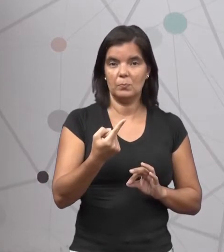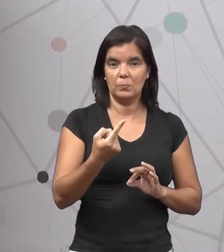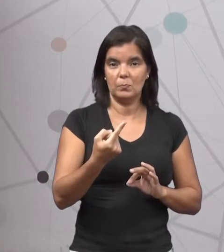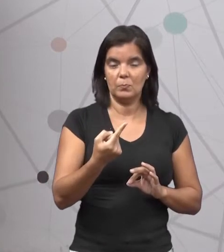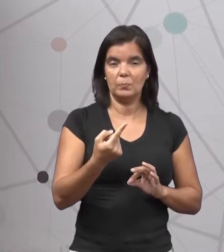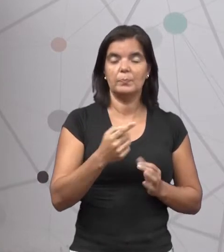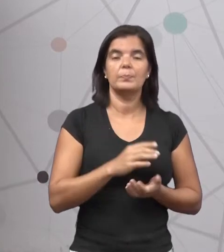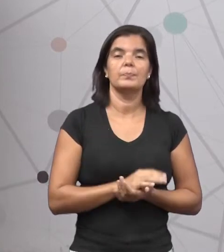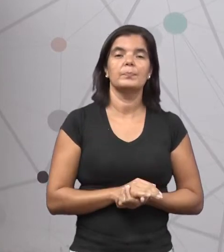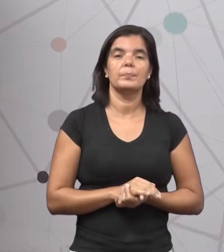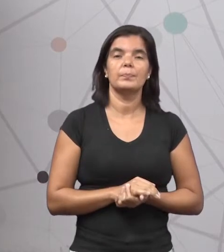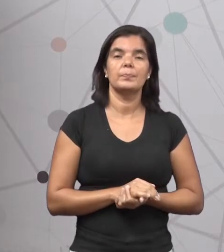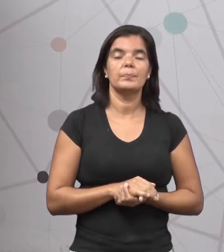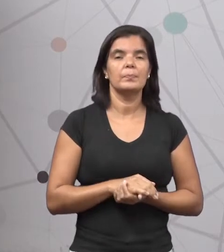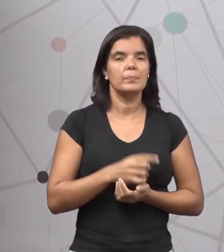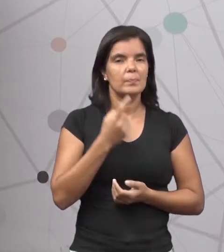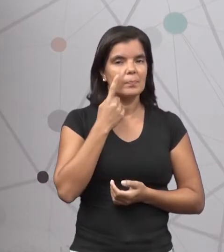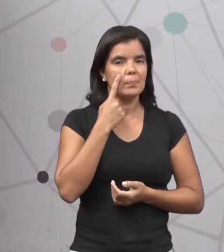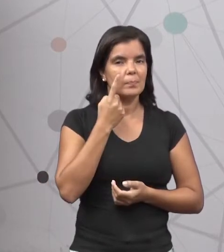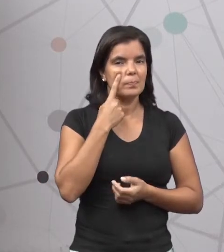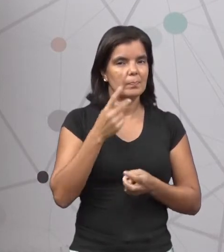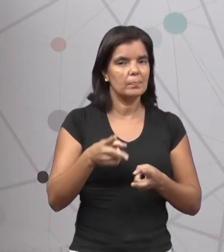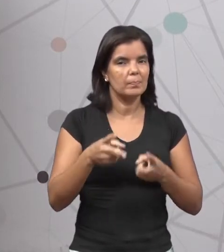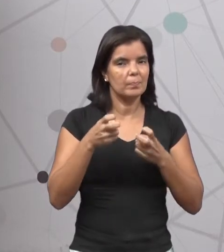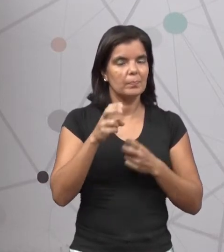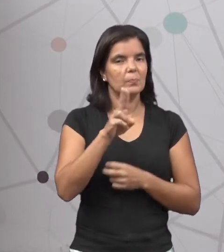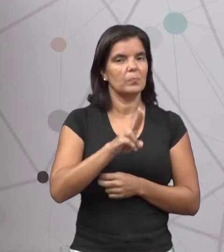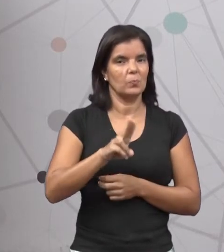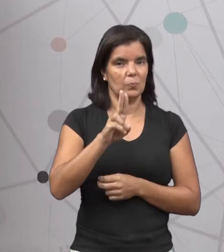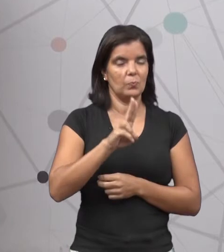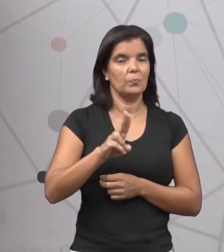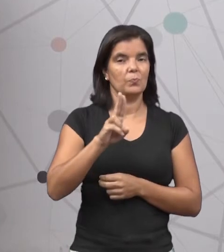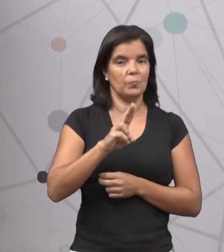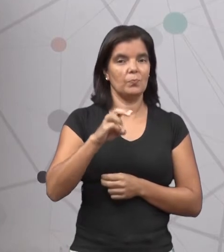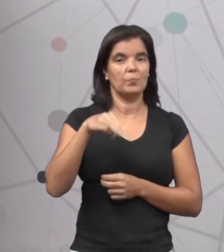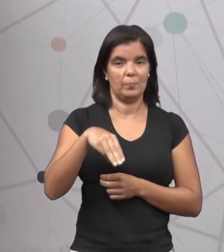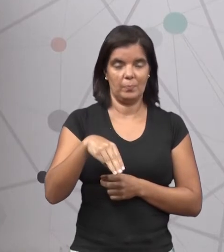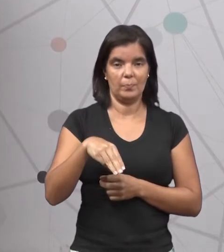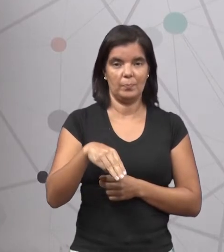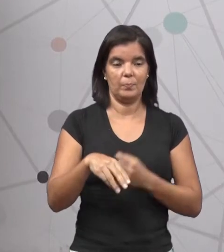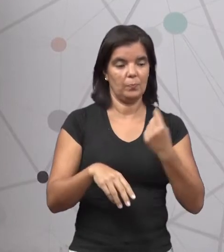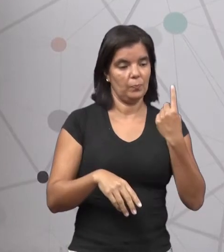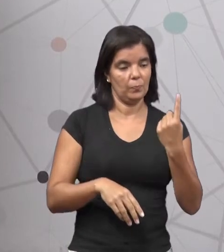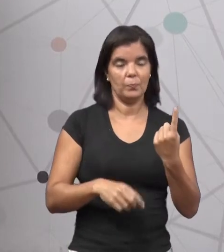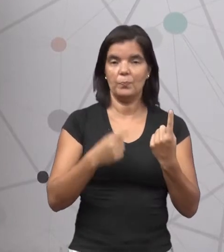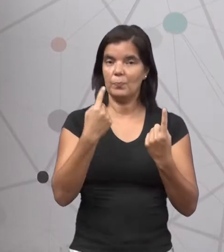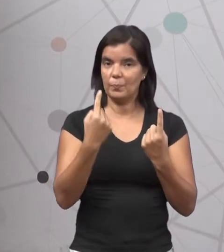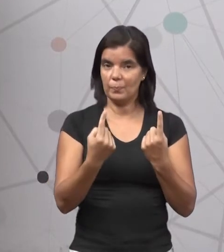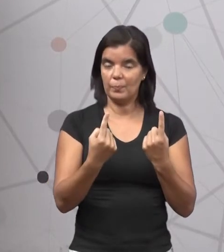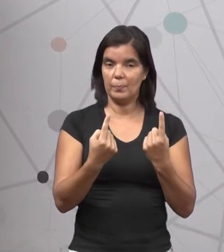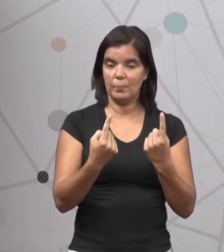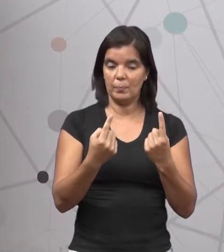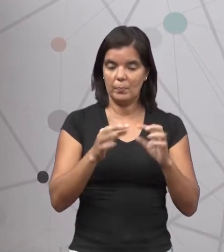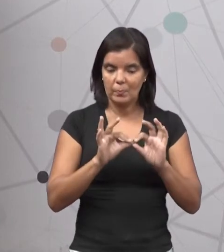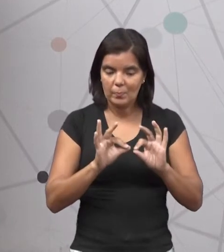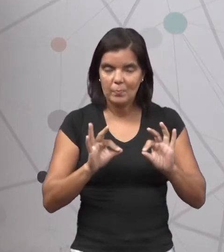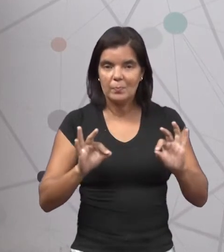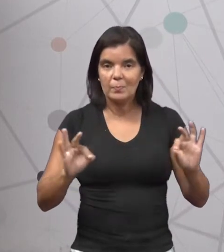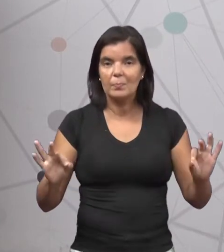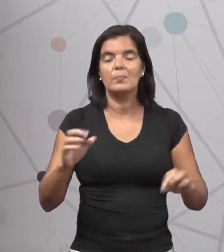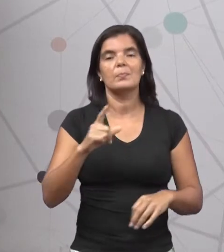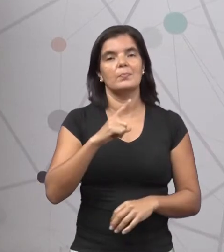pista Ele descobriu Utilizando um metro Medindo de um em um metro Que aquela pista